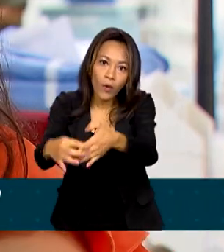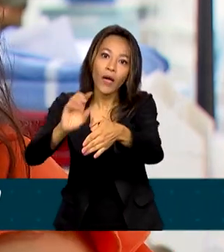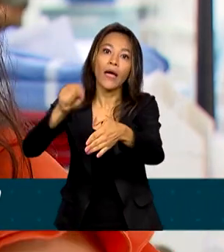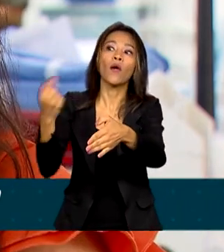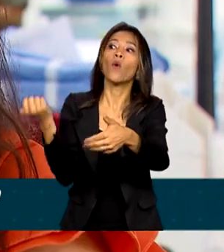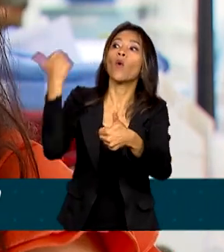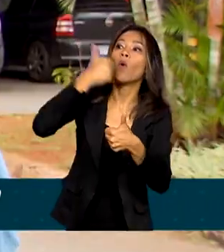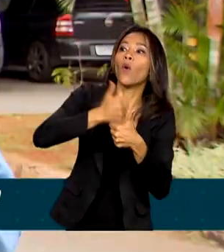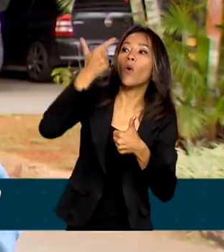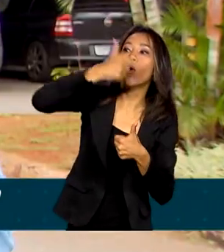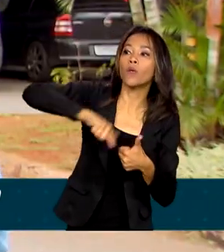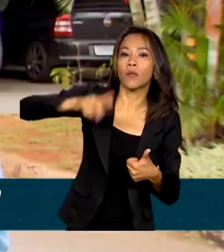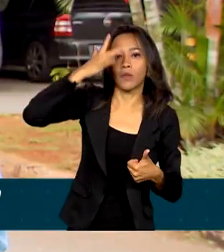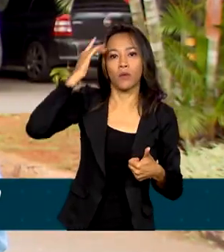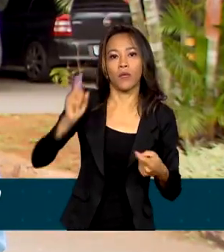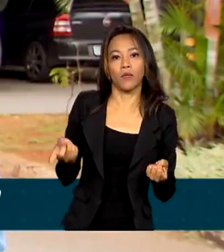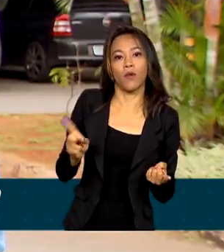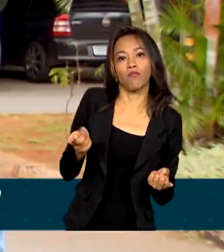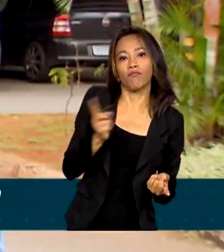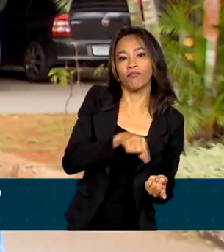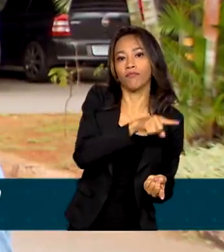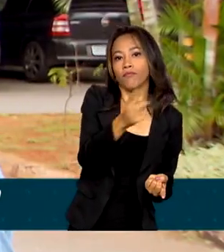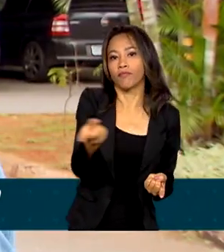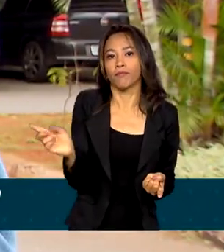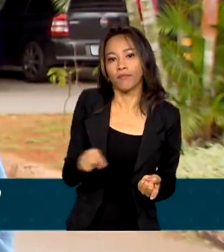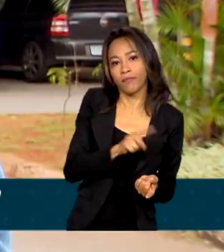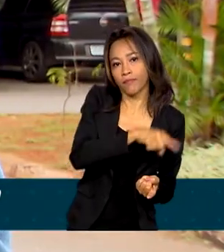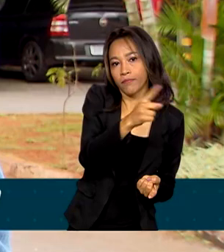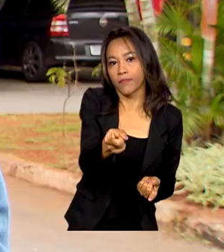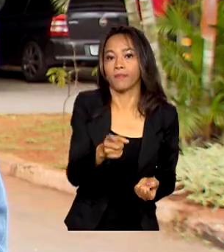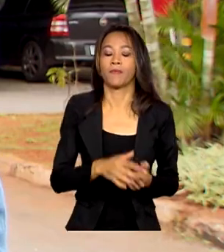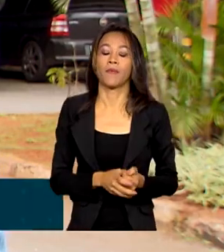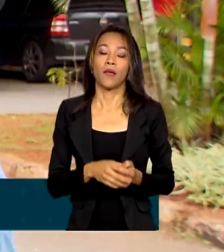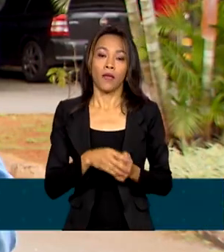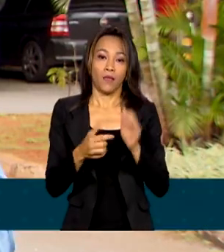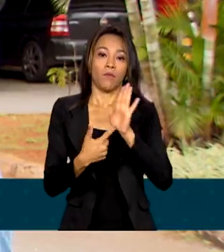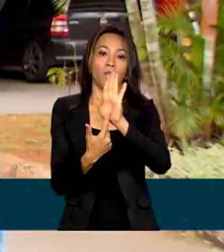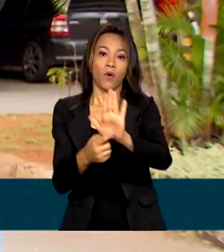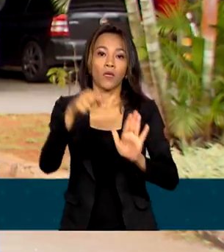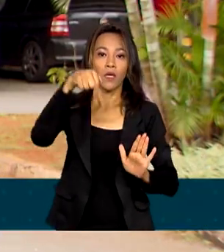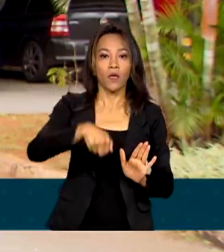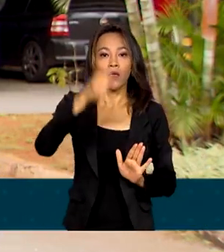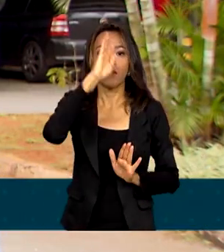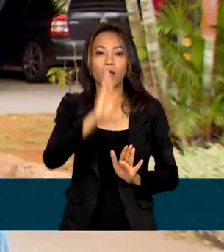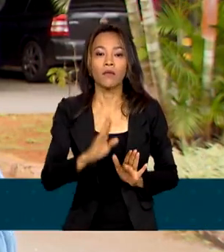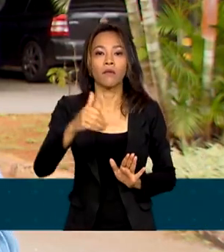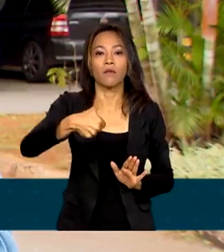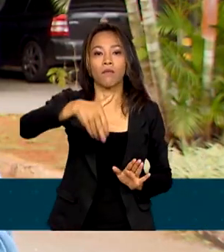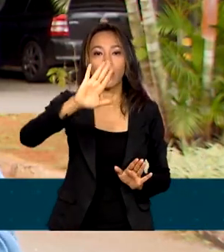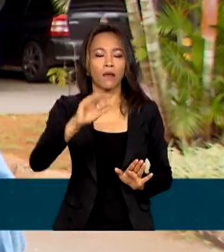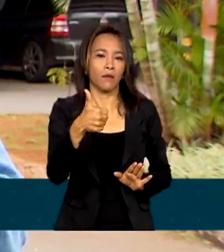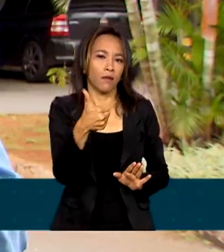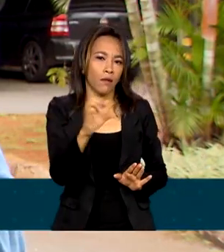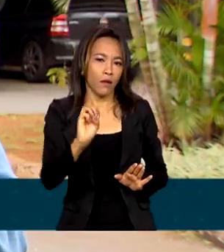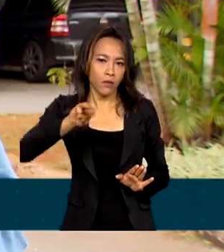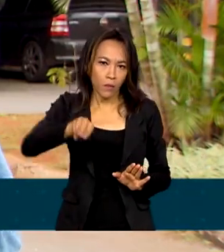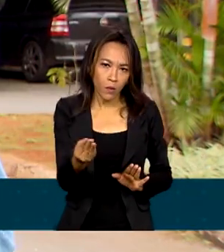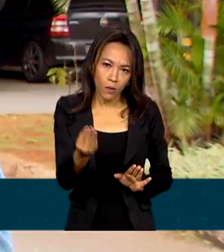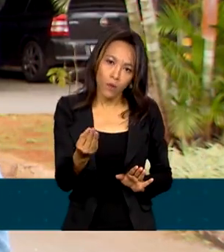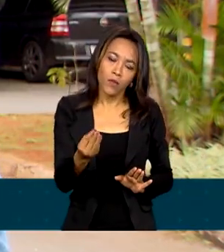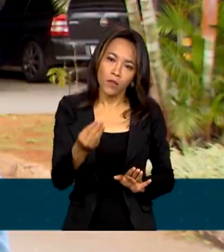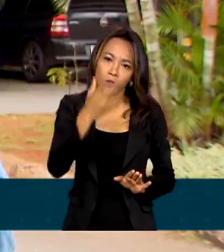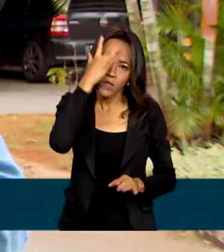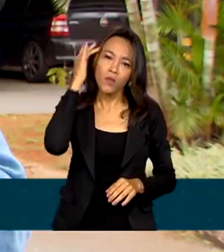manda outro paciente para a vaga. De acordo com o Ministério da Saúde, estima-se que no Brasil, mais de 10 milhões de pessoas tenham